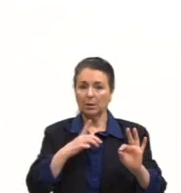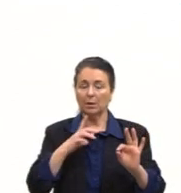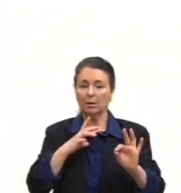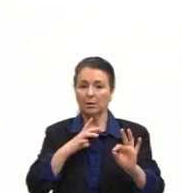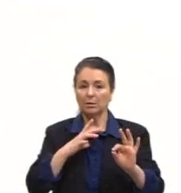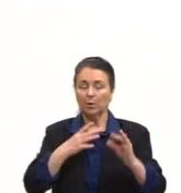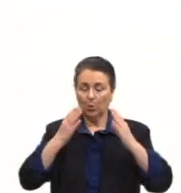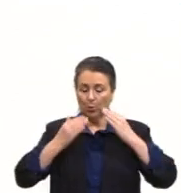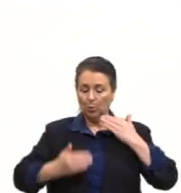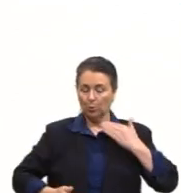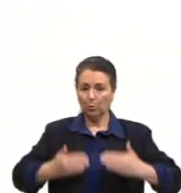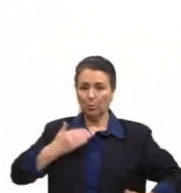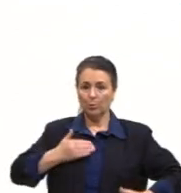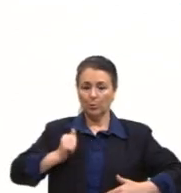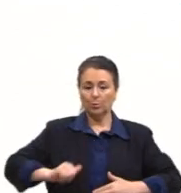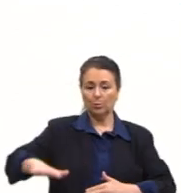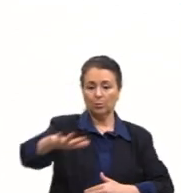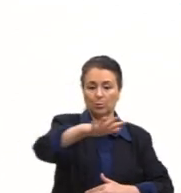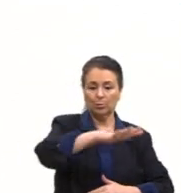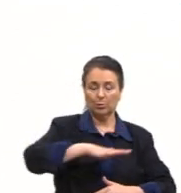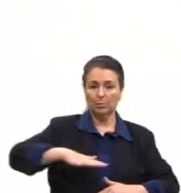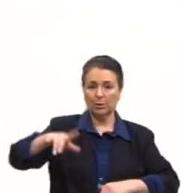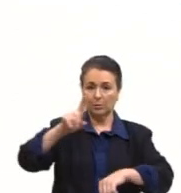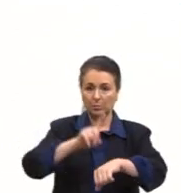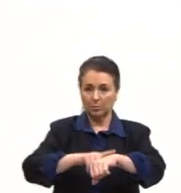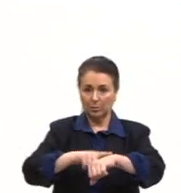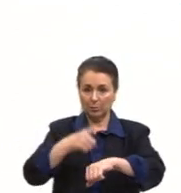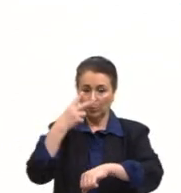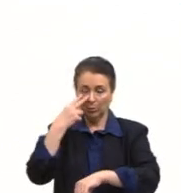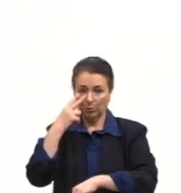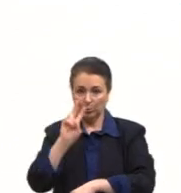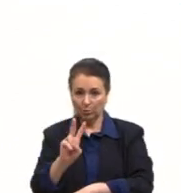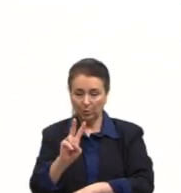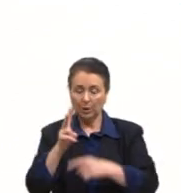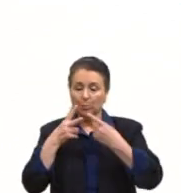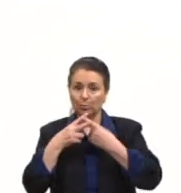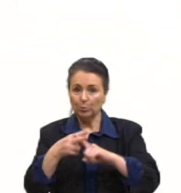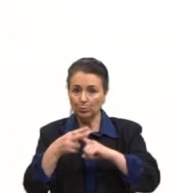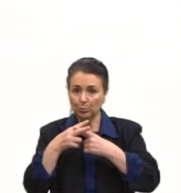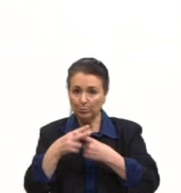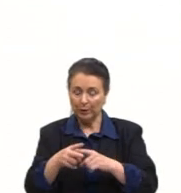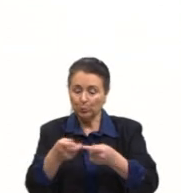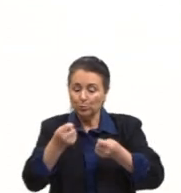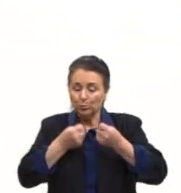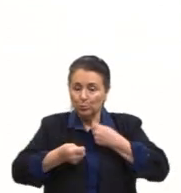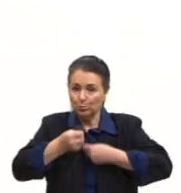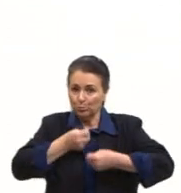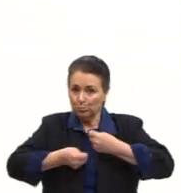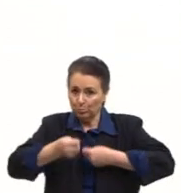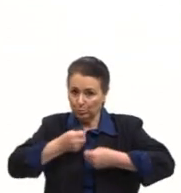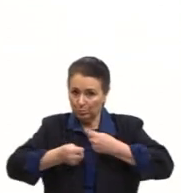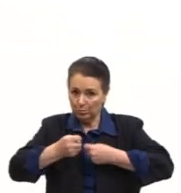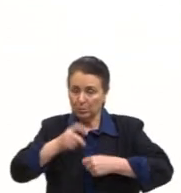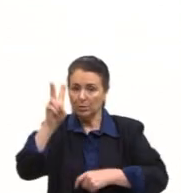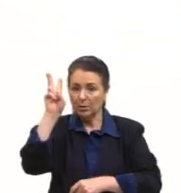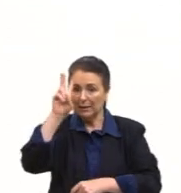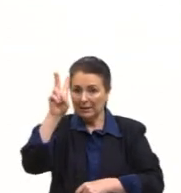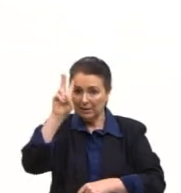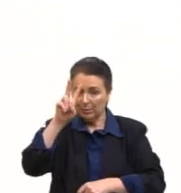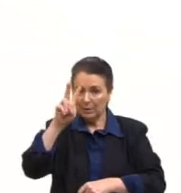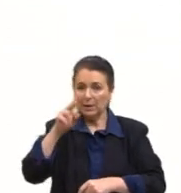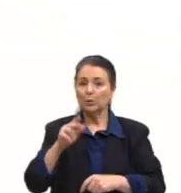os corpos no espaço-tempo por meio do olhar como instrumento de controle, então, lembre-se sempre isso do